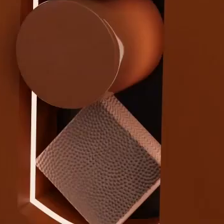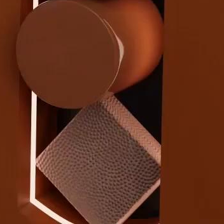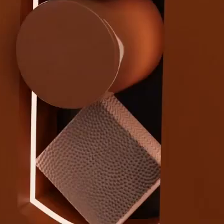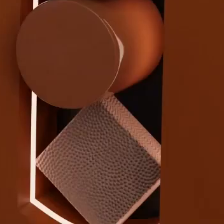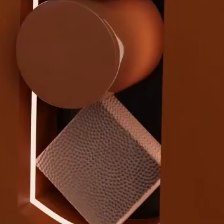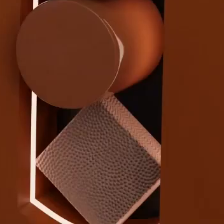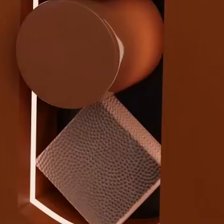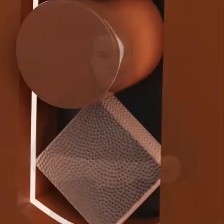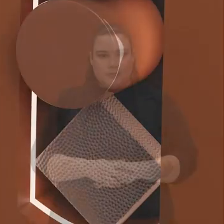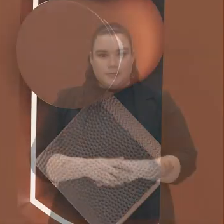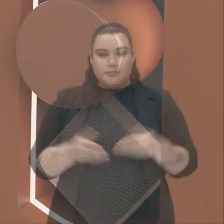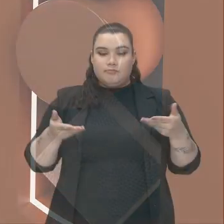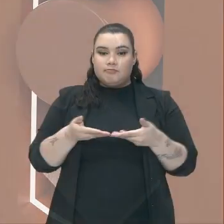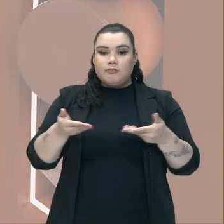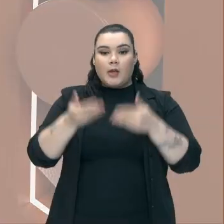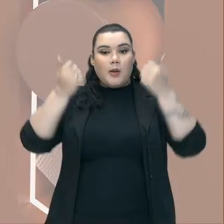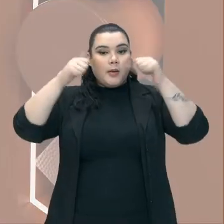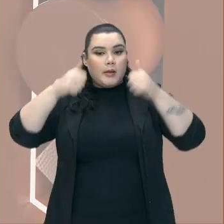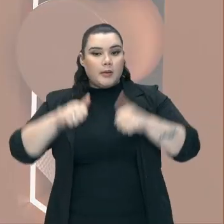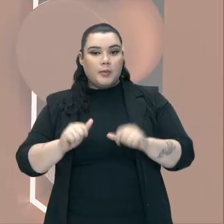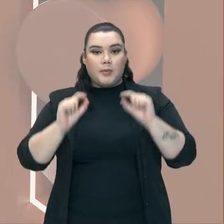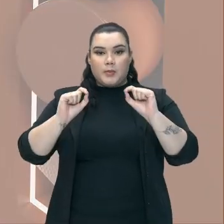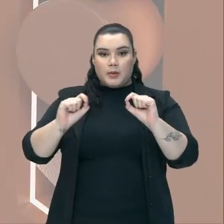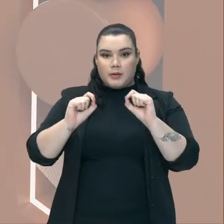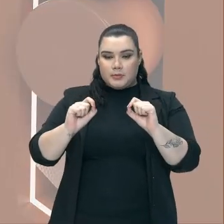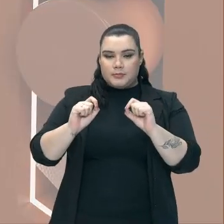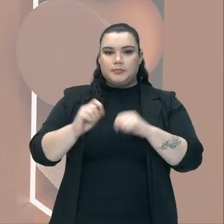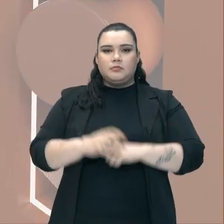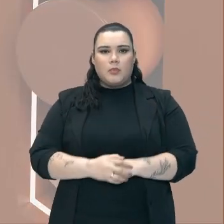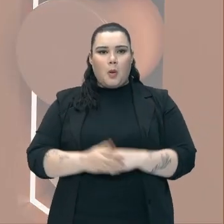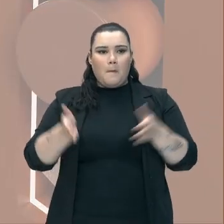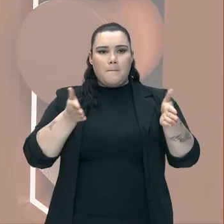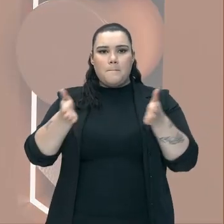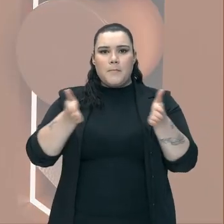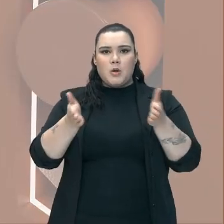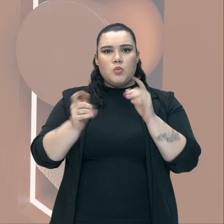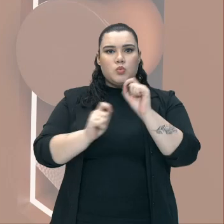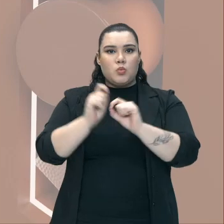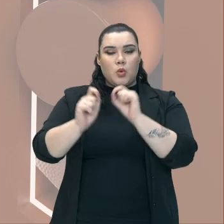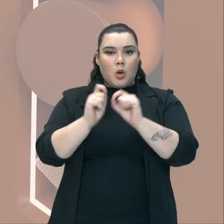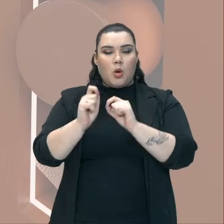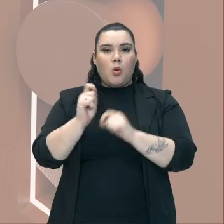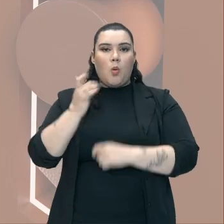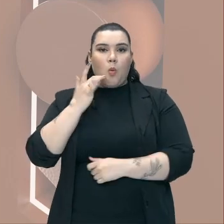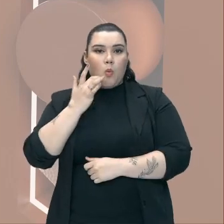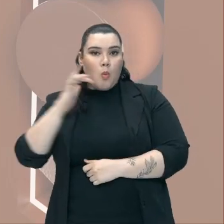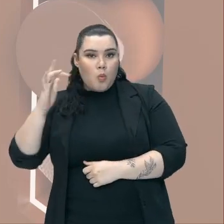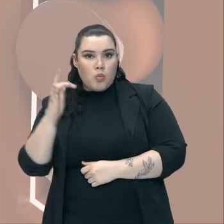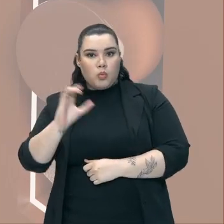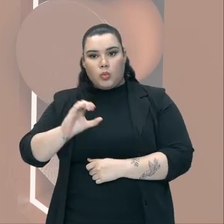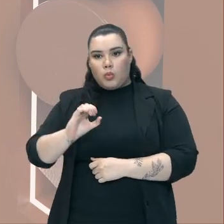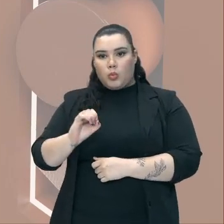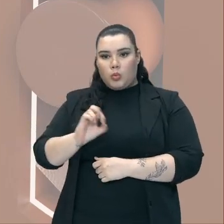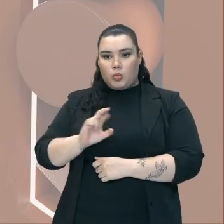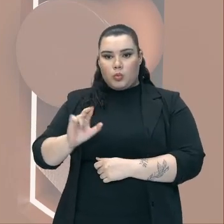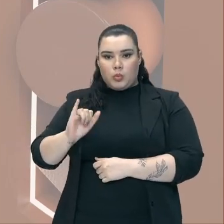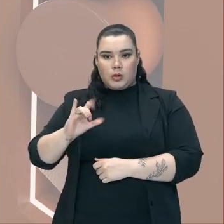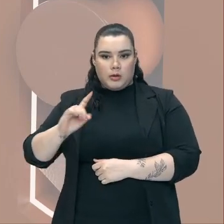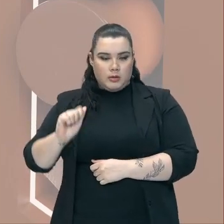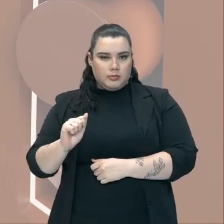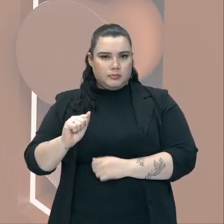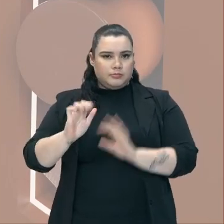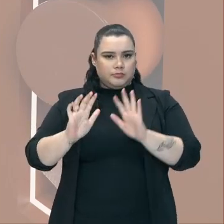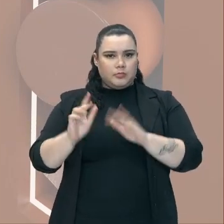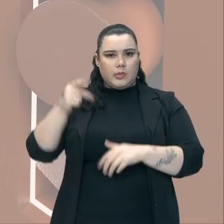Vamos então analisar a corrida do ouro Ou seja, quando aqui na colônia Brasil Quando eu falo aqui na